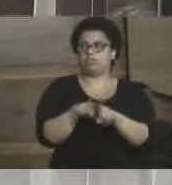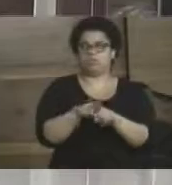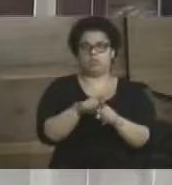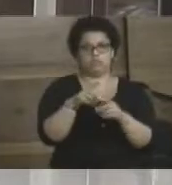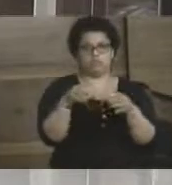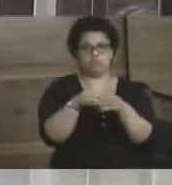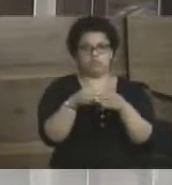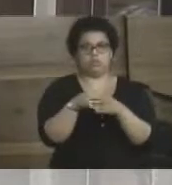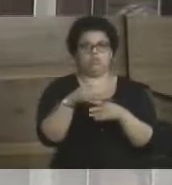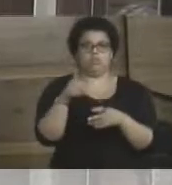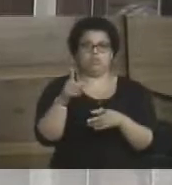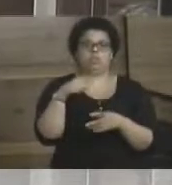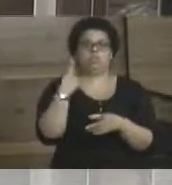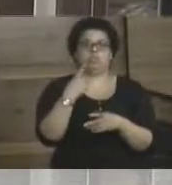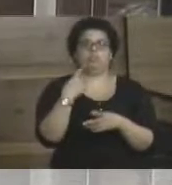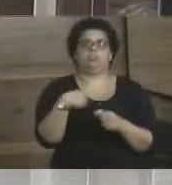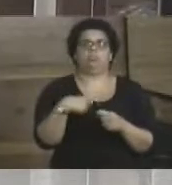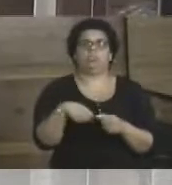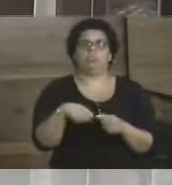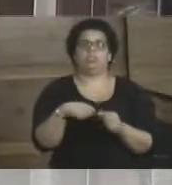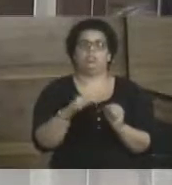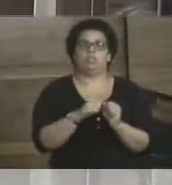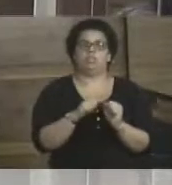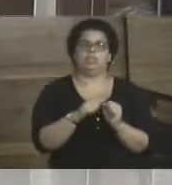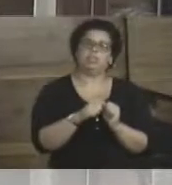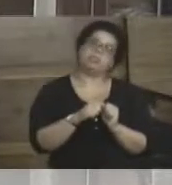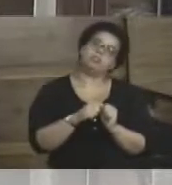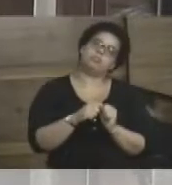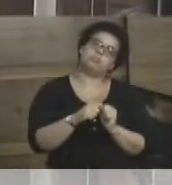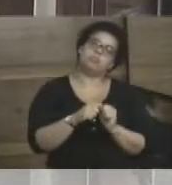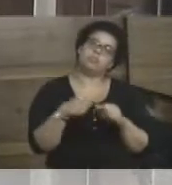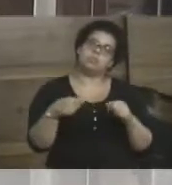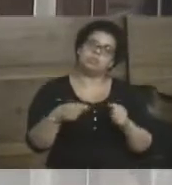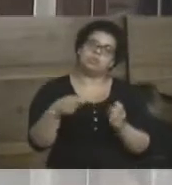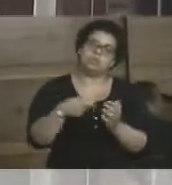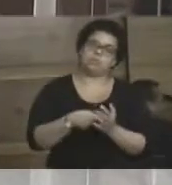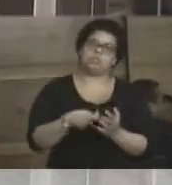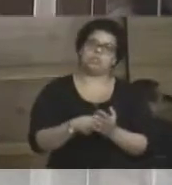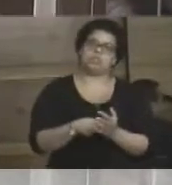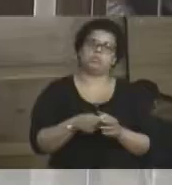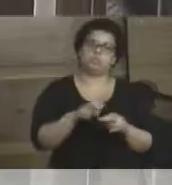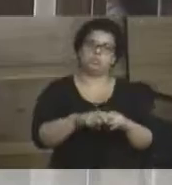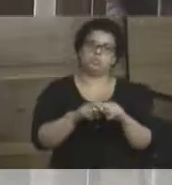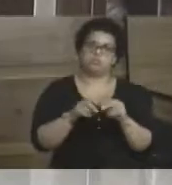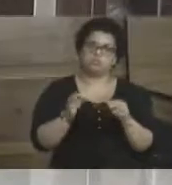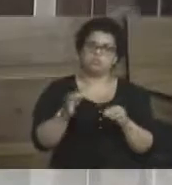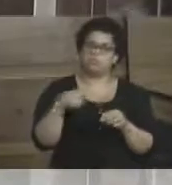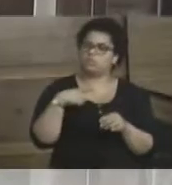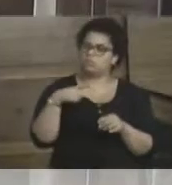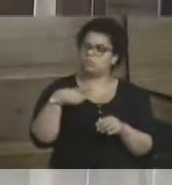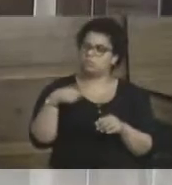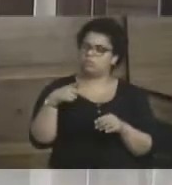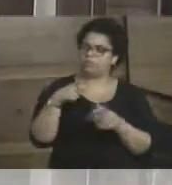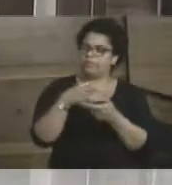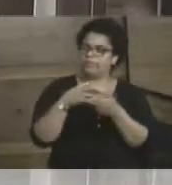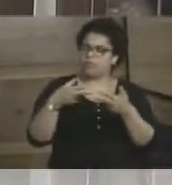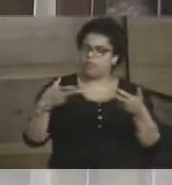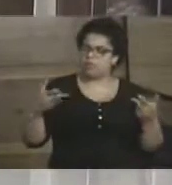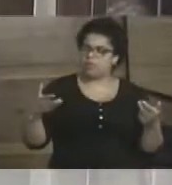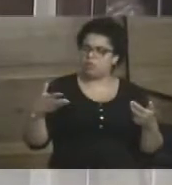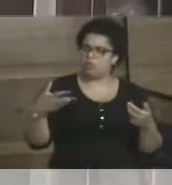Esse é o nosso papel aqui. É isso que a gente tem que fazer. A gente tem que lutar por isso. Eu tenho recebido várias